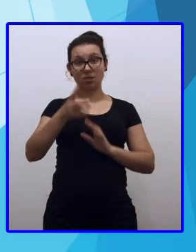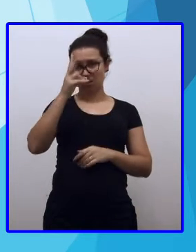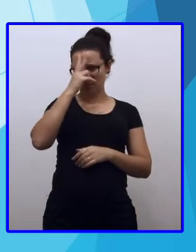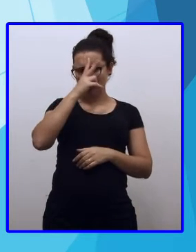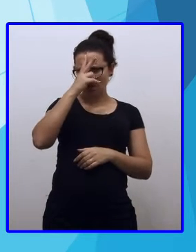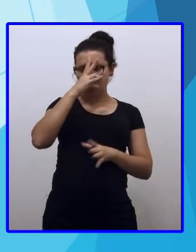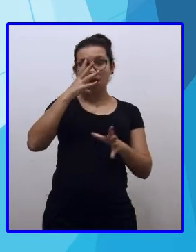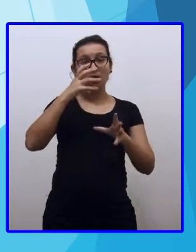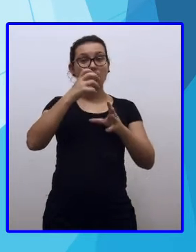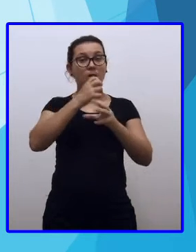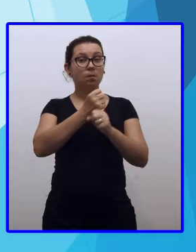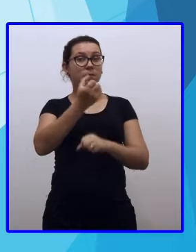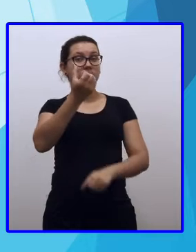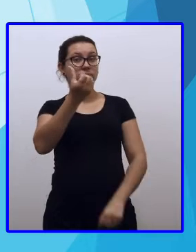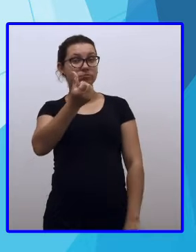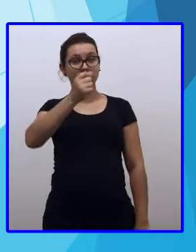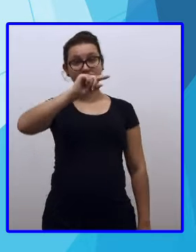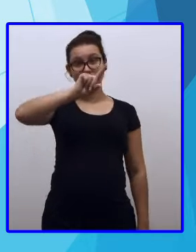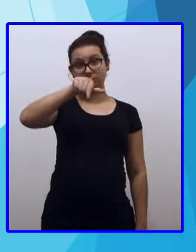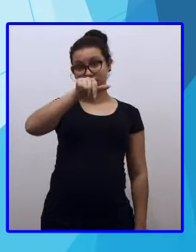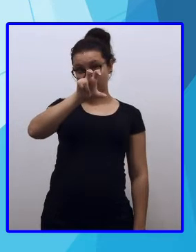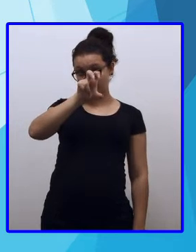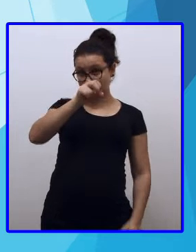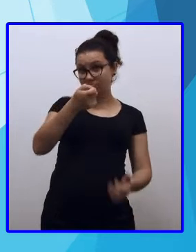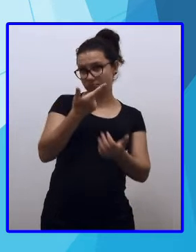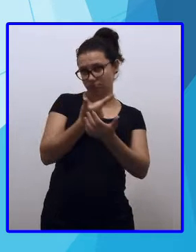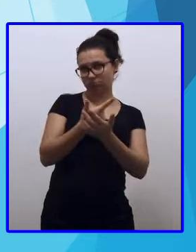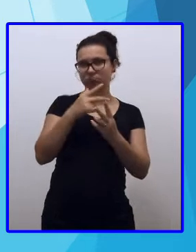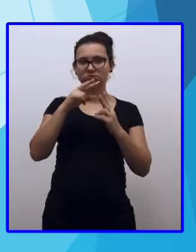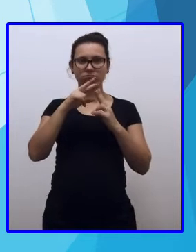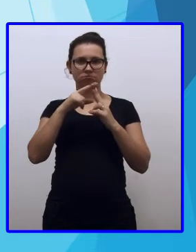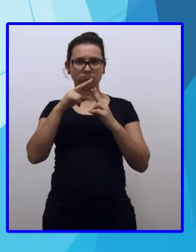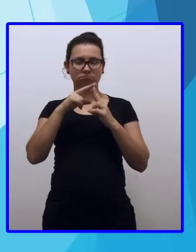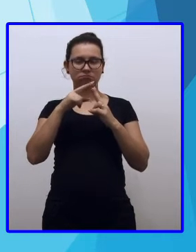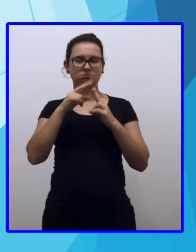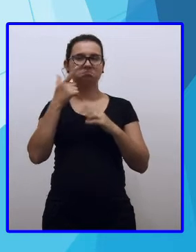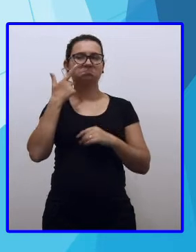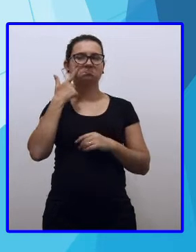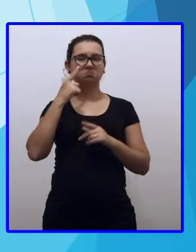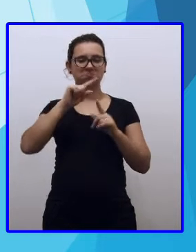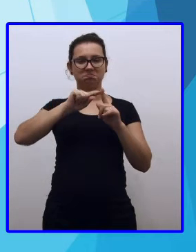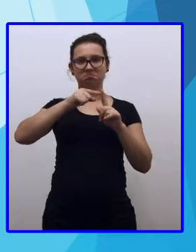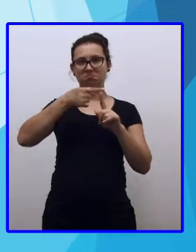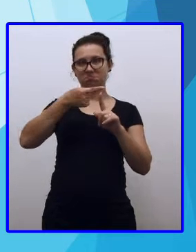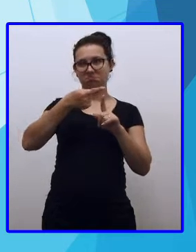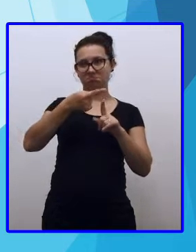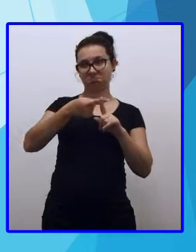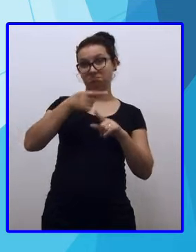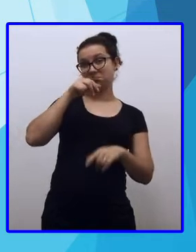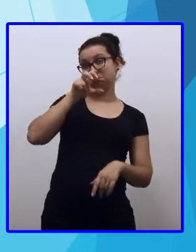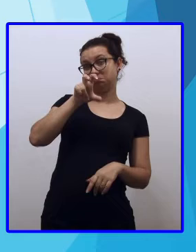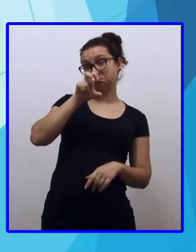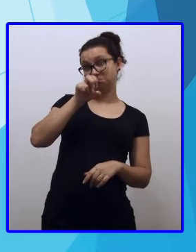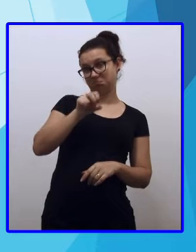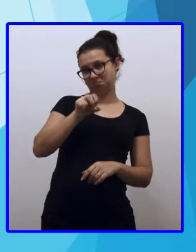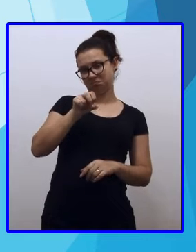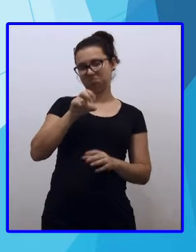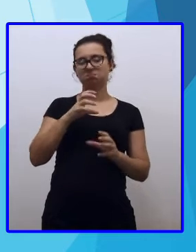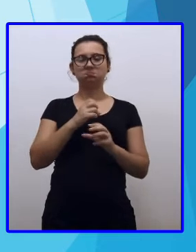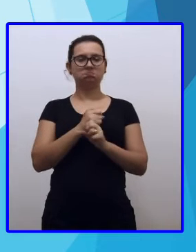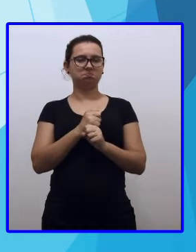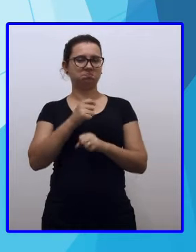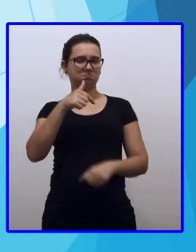e 50 que eles iam gastar? Que eles iam ter que pagar? Então, vamos colocar mais 50, deu 7.